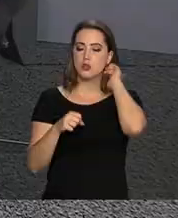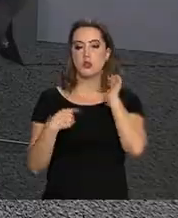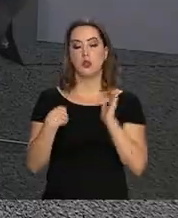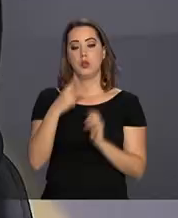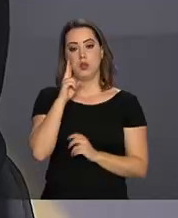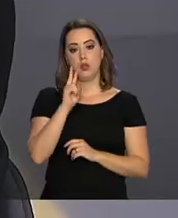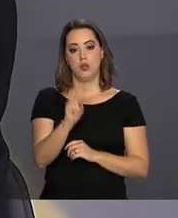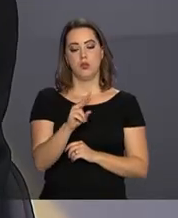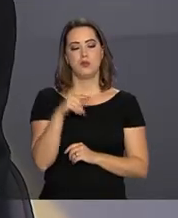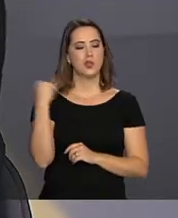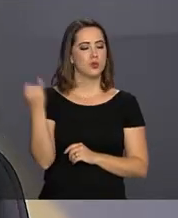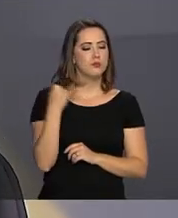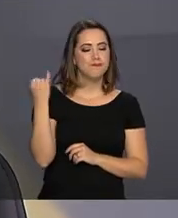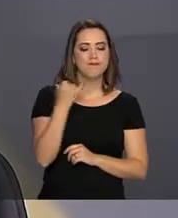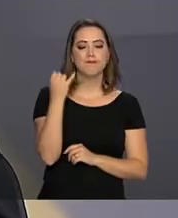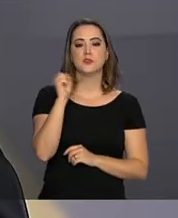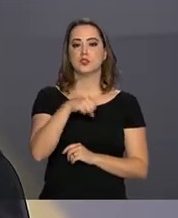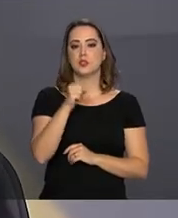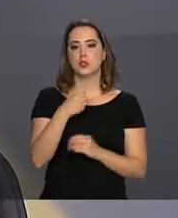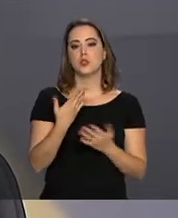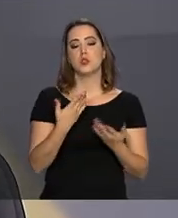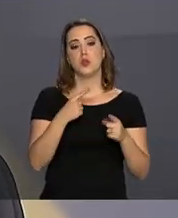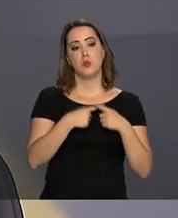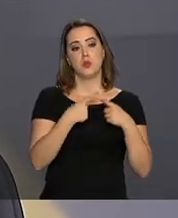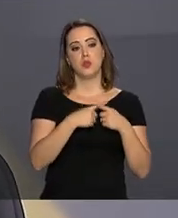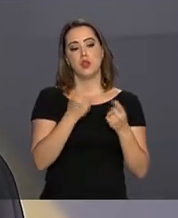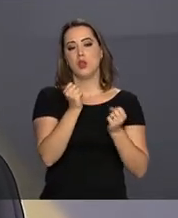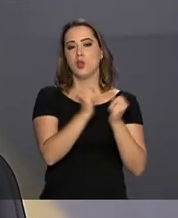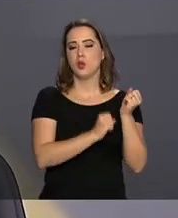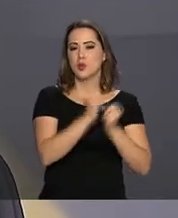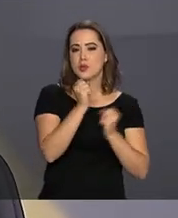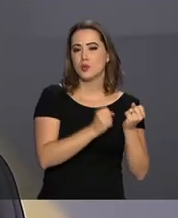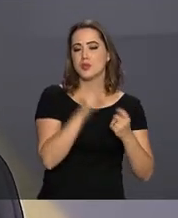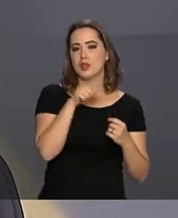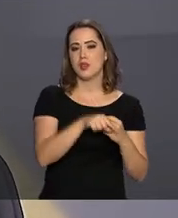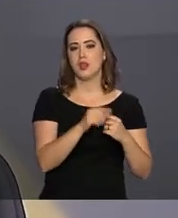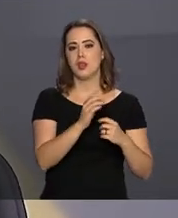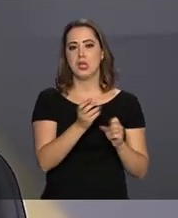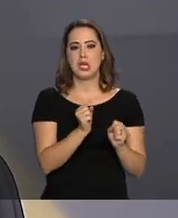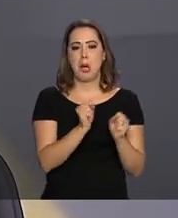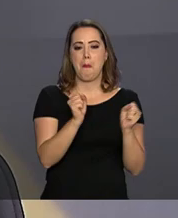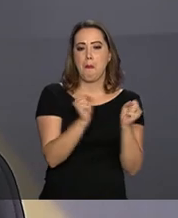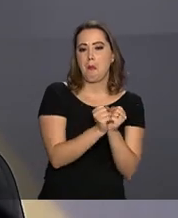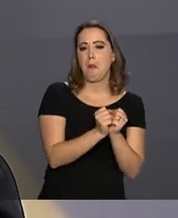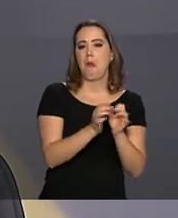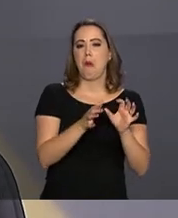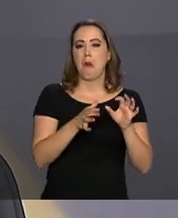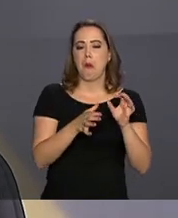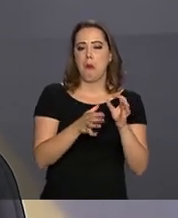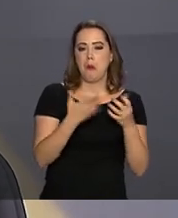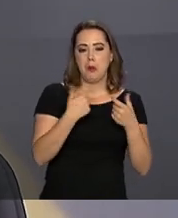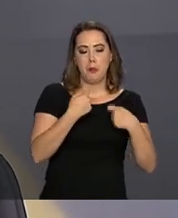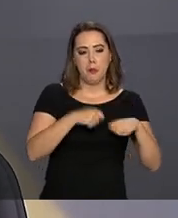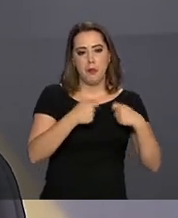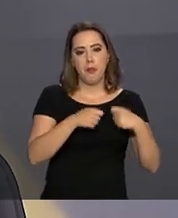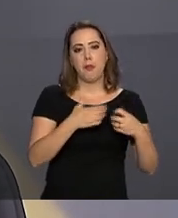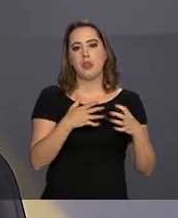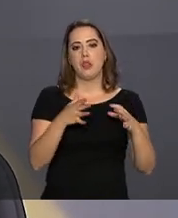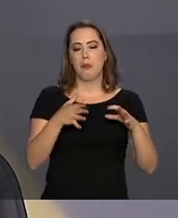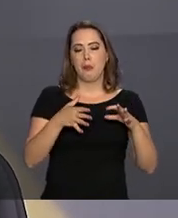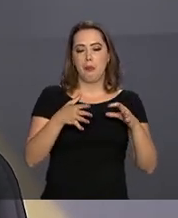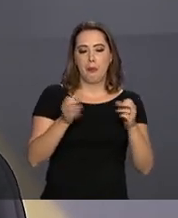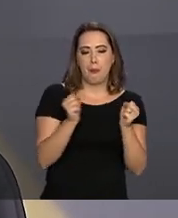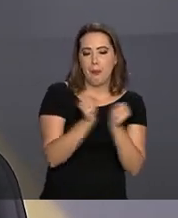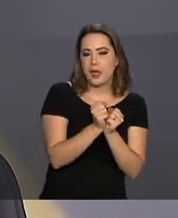ela como fundamental para a produtividade. A nossa produtividade tem andado muito amarrada e é preciso soltar ela. Então,